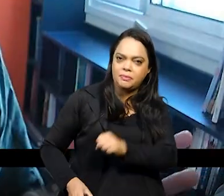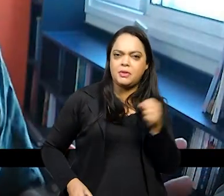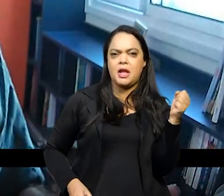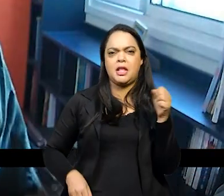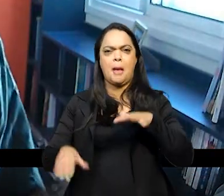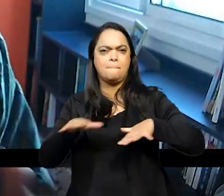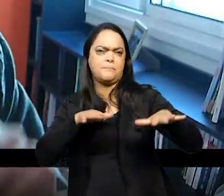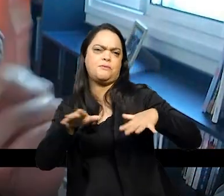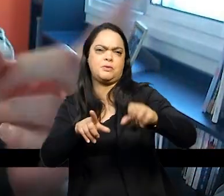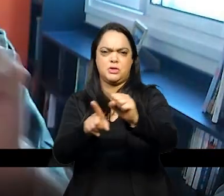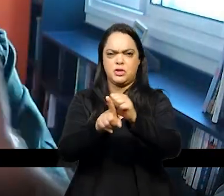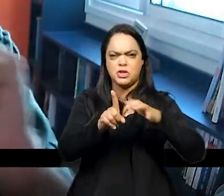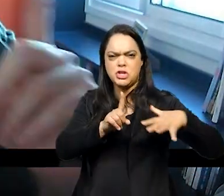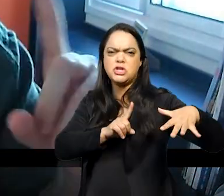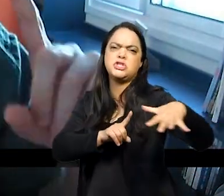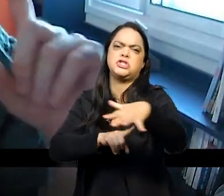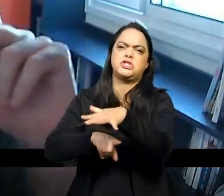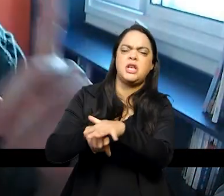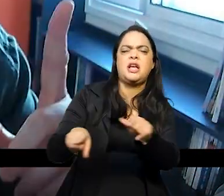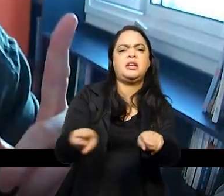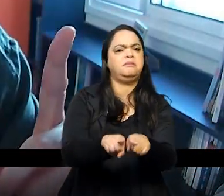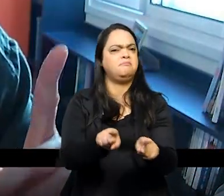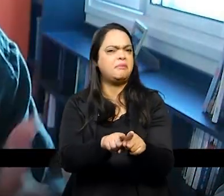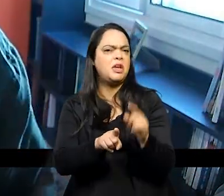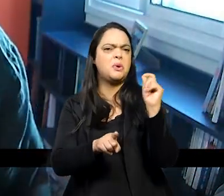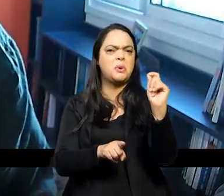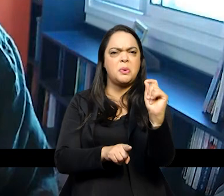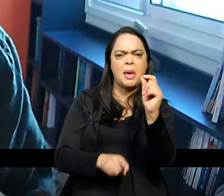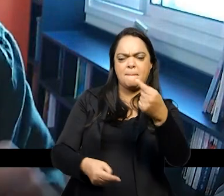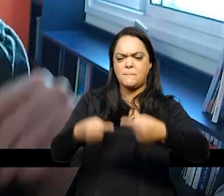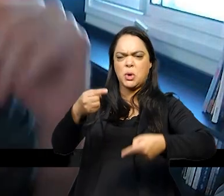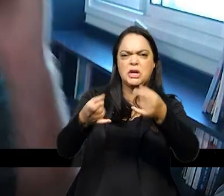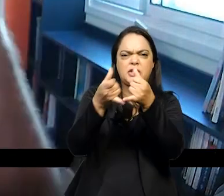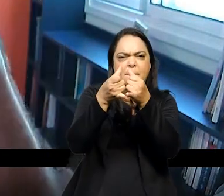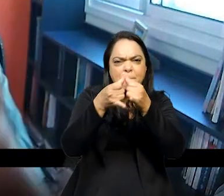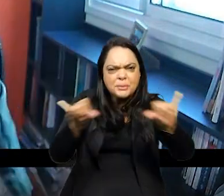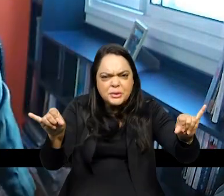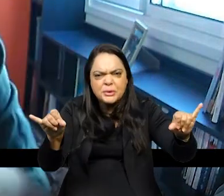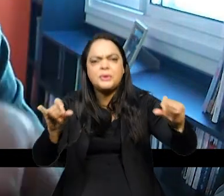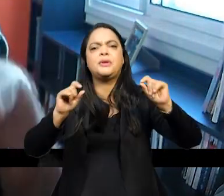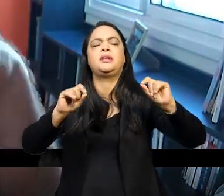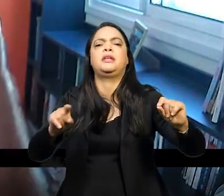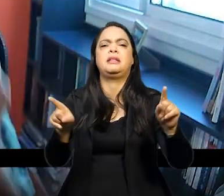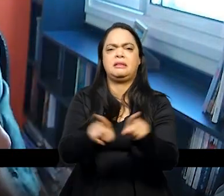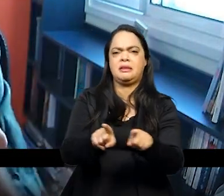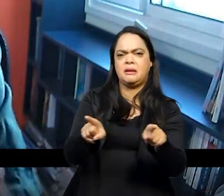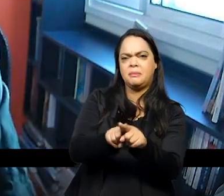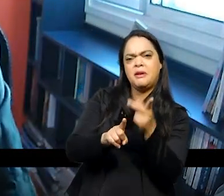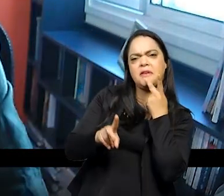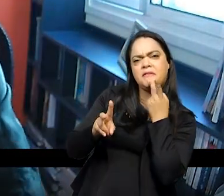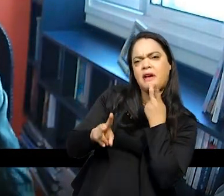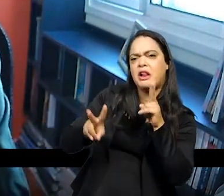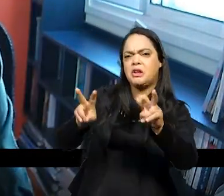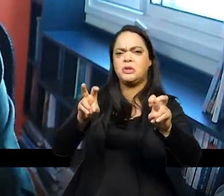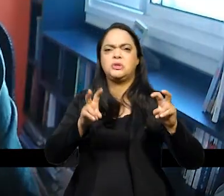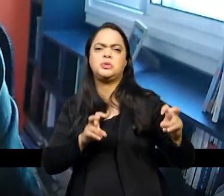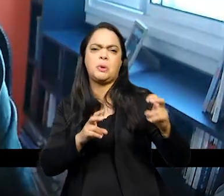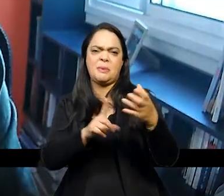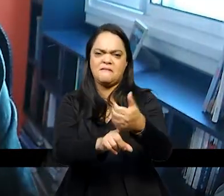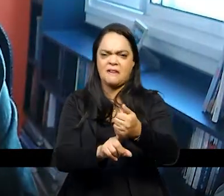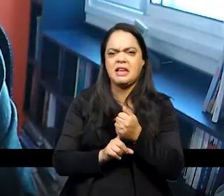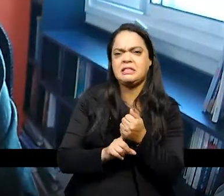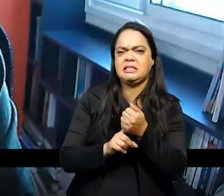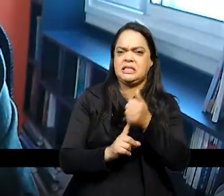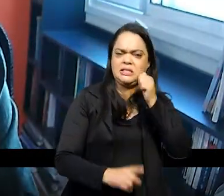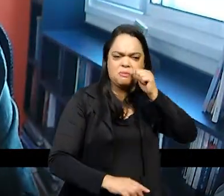sociais e fala da polarização política e fala da pauta identitária e fala do feminismo e fala do fascismo no